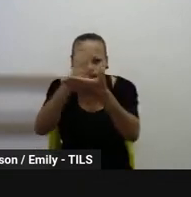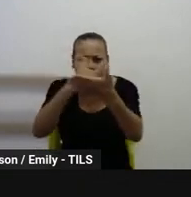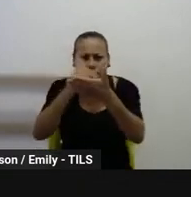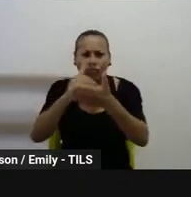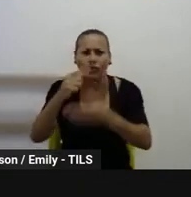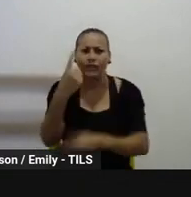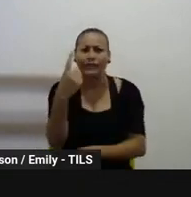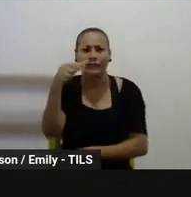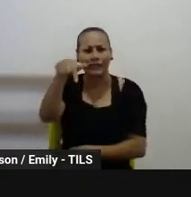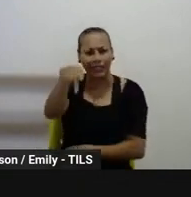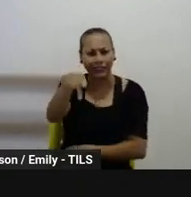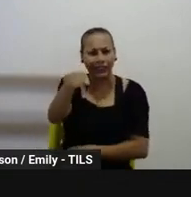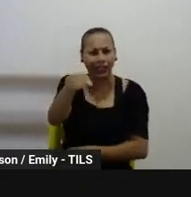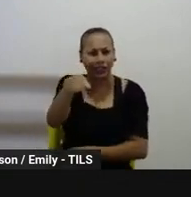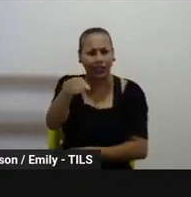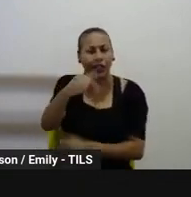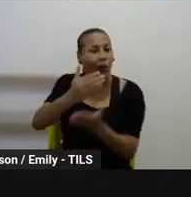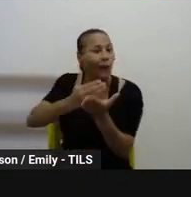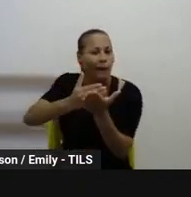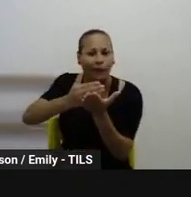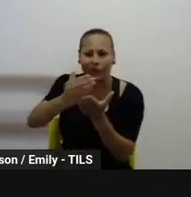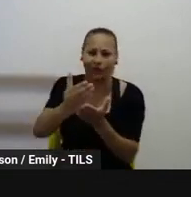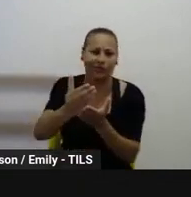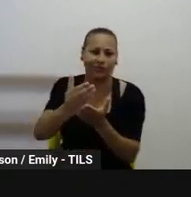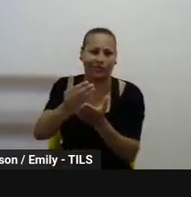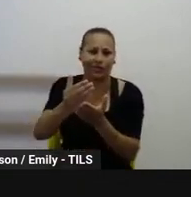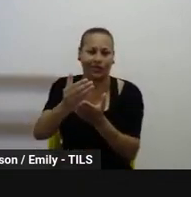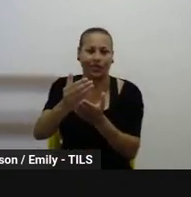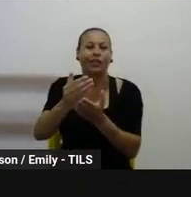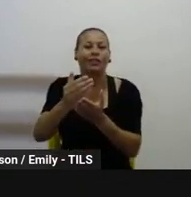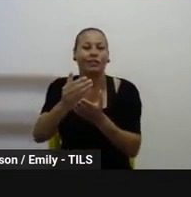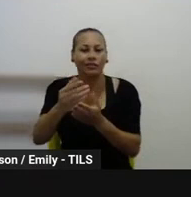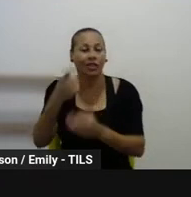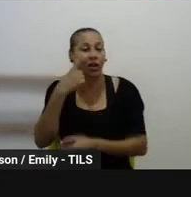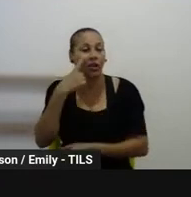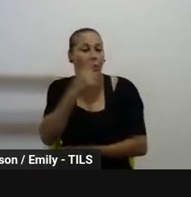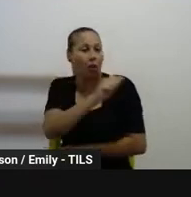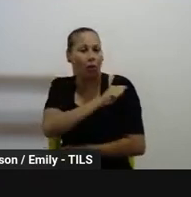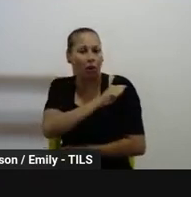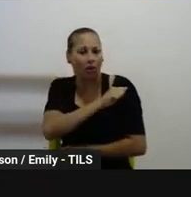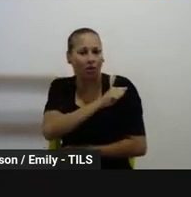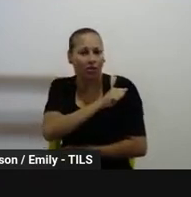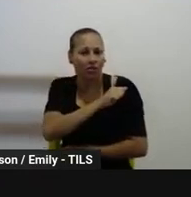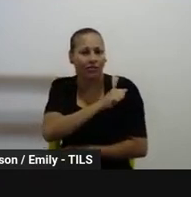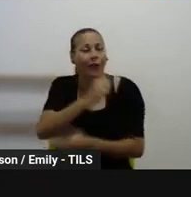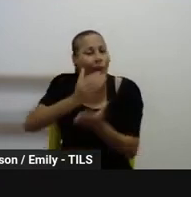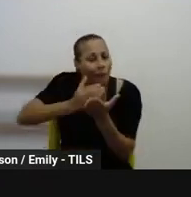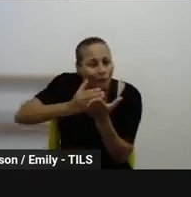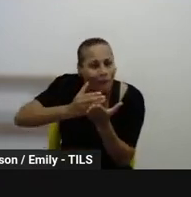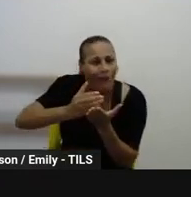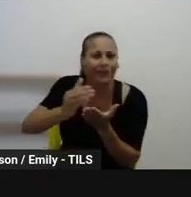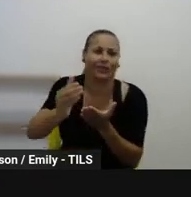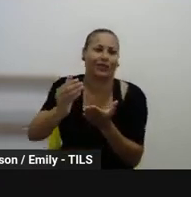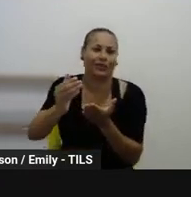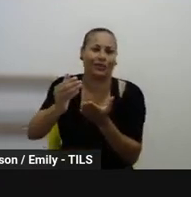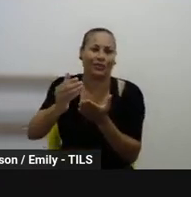são dos anos iniciais, então a maior parte desses estudantes, eles estão ingressando justamente nesse momento de